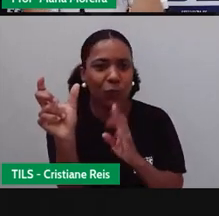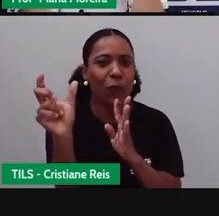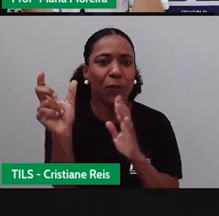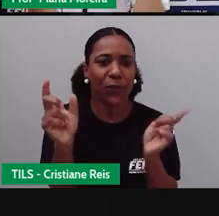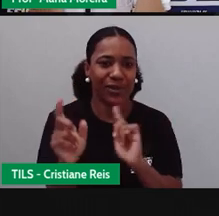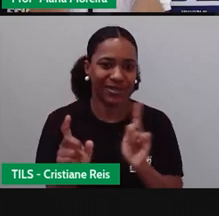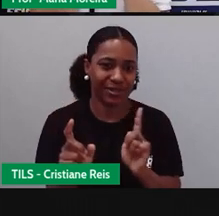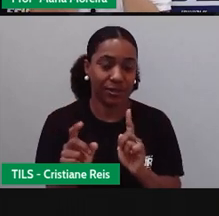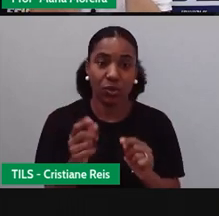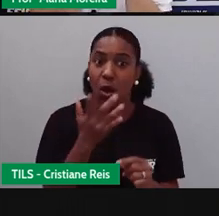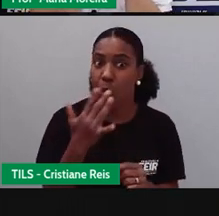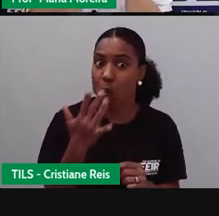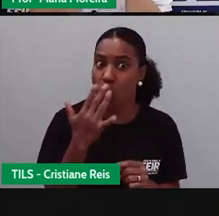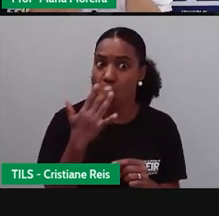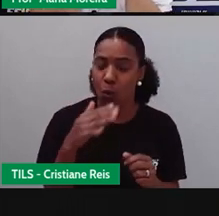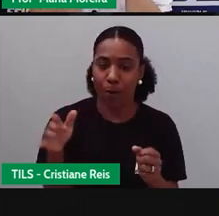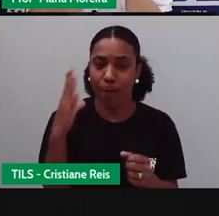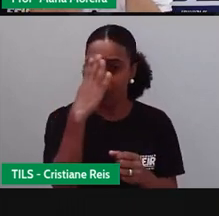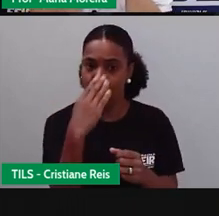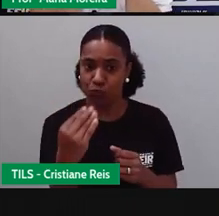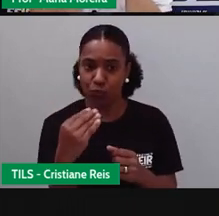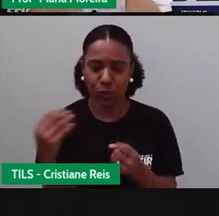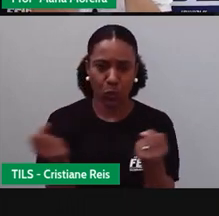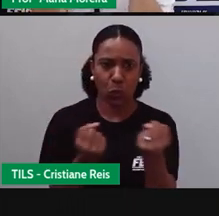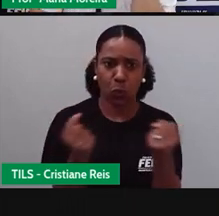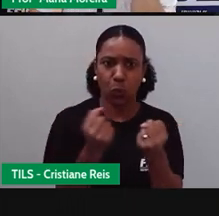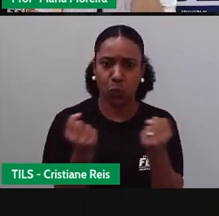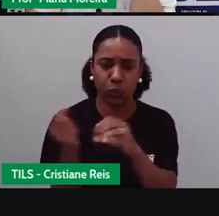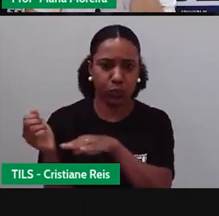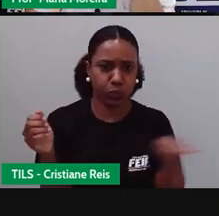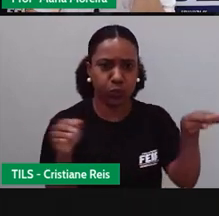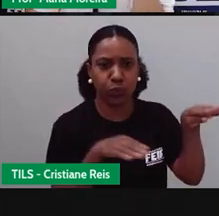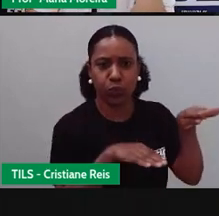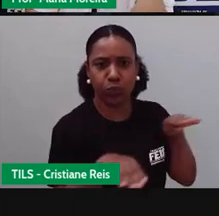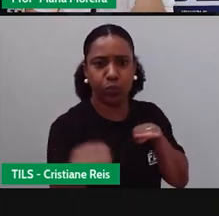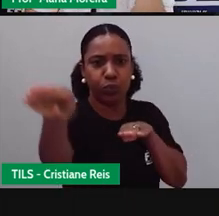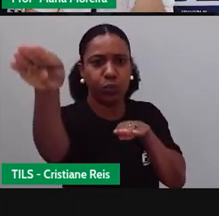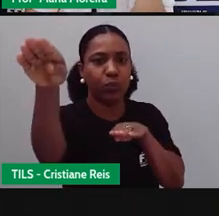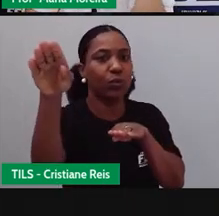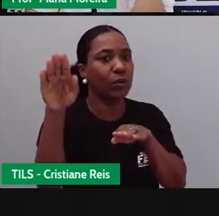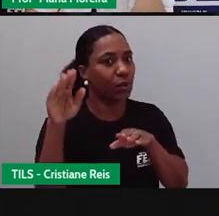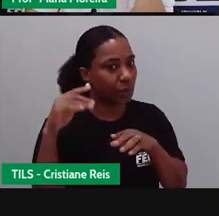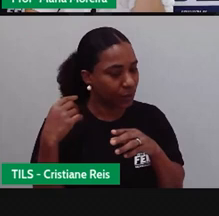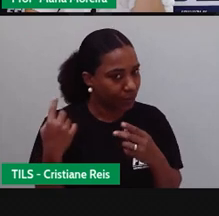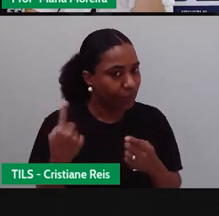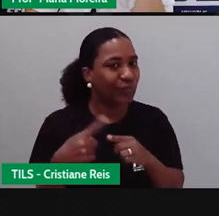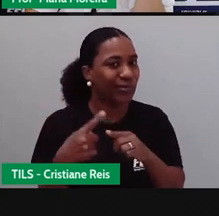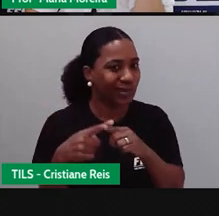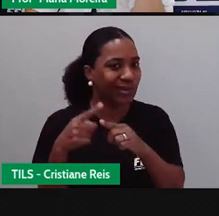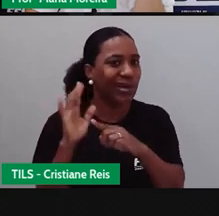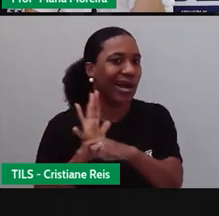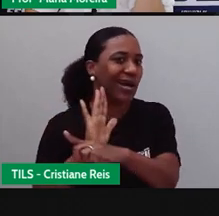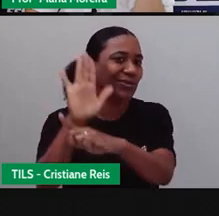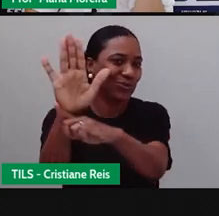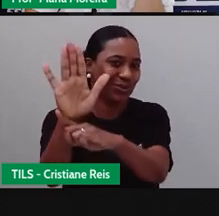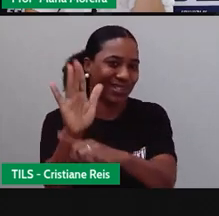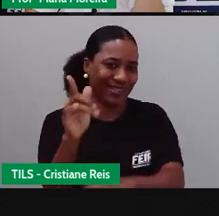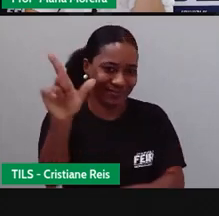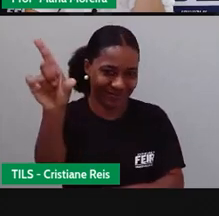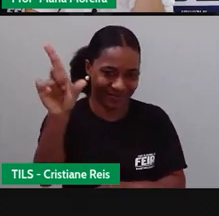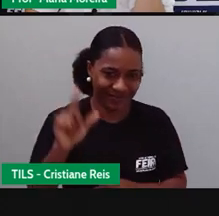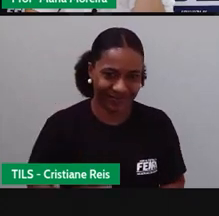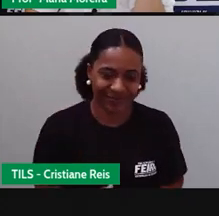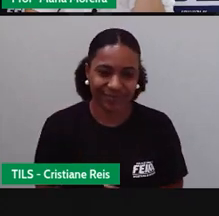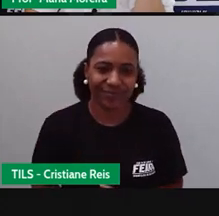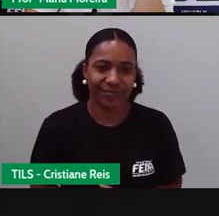quê? Você sai da frente. Porque ela precisa prestar socorro. Tá? Mas vamos falar mais sobre as cores e sobre esse nome. Daqui a pouquinho, tá?